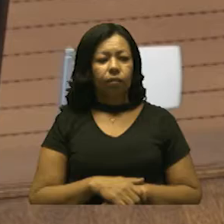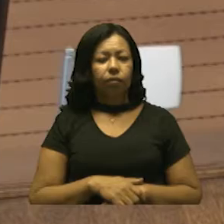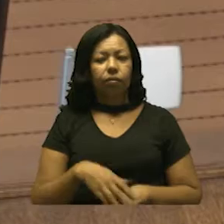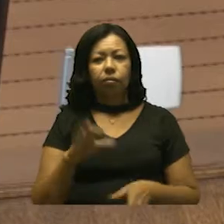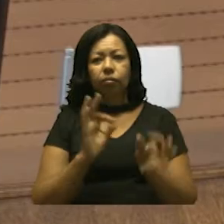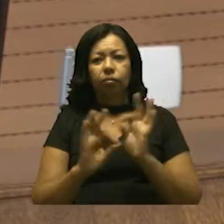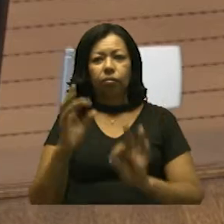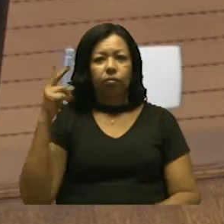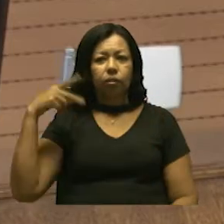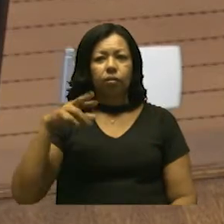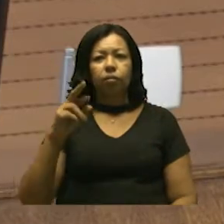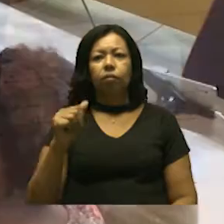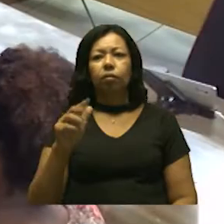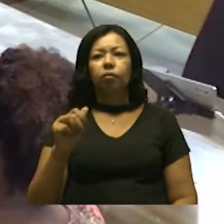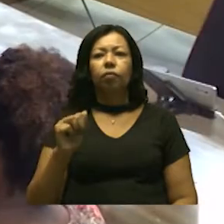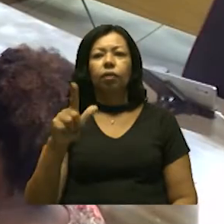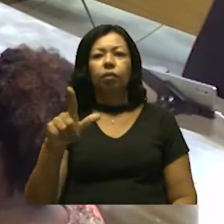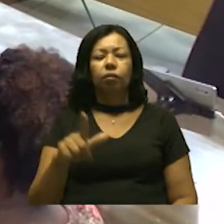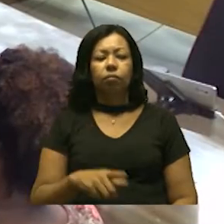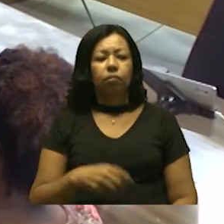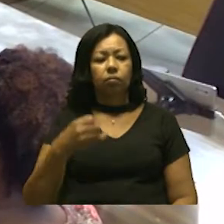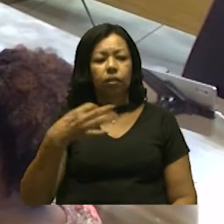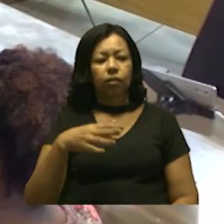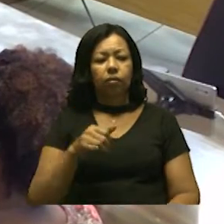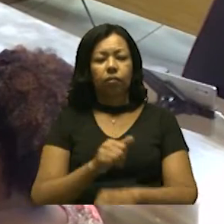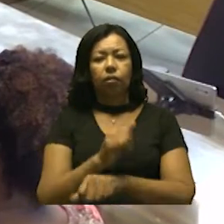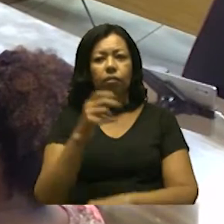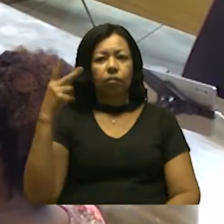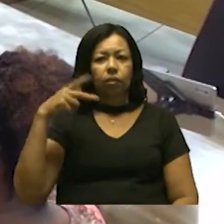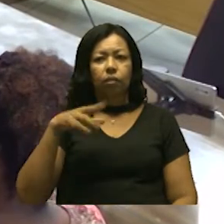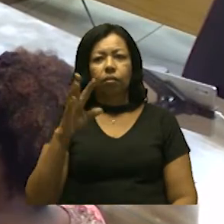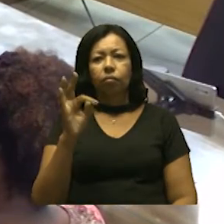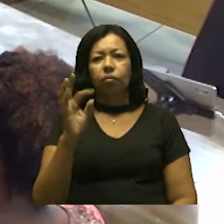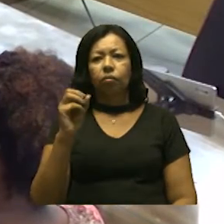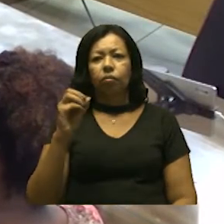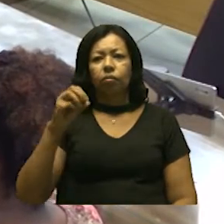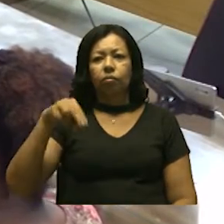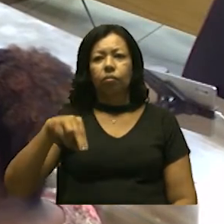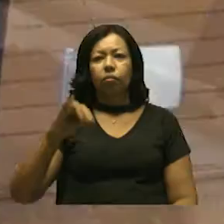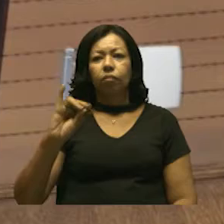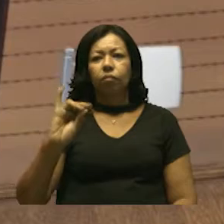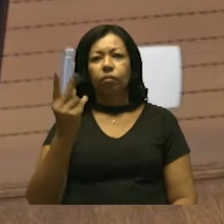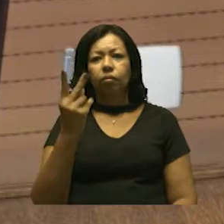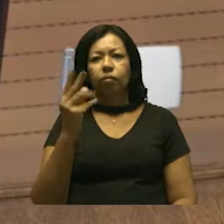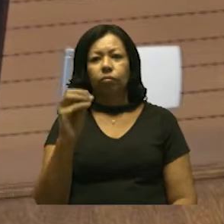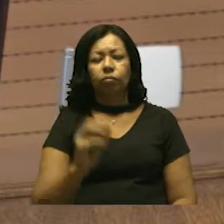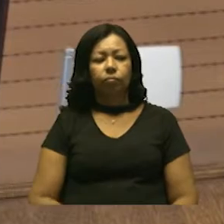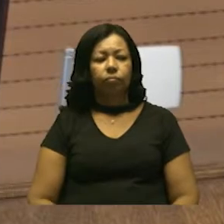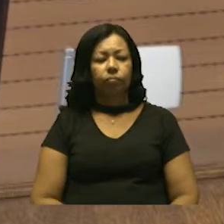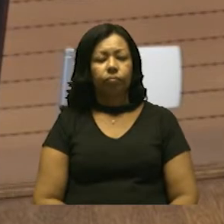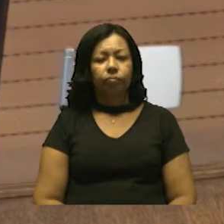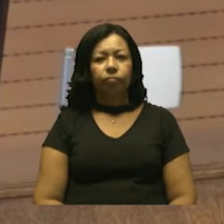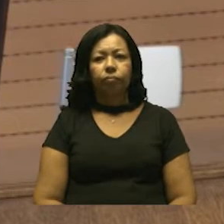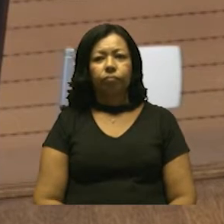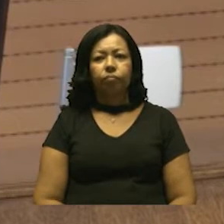Questão de ordem, vereador Rafael Tucla. Só para justificar a ausência do vereador Toninho Vieira por motivos pessoais. Ausência justificada.